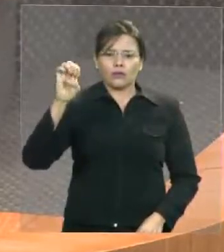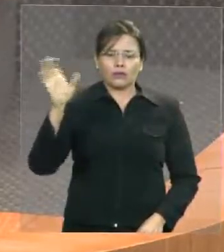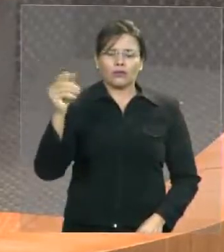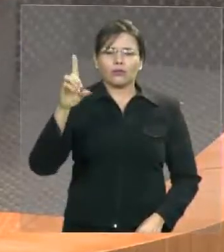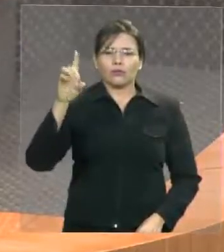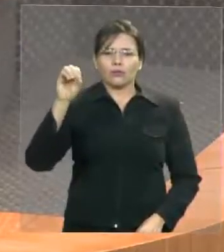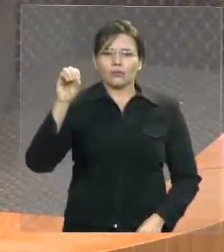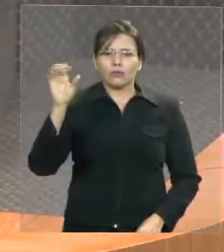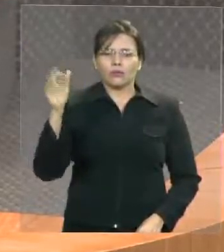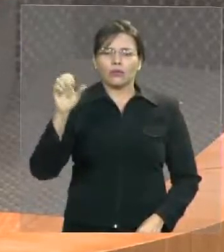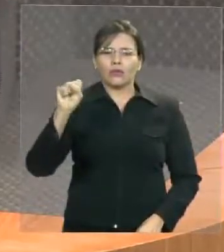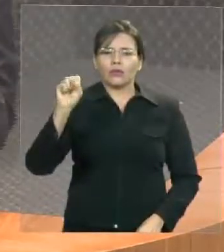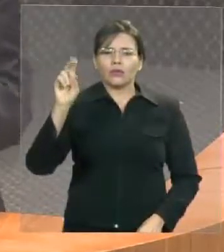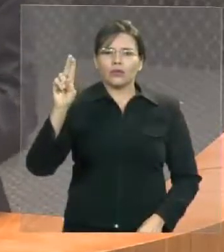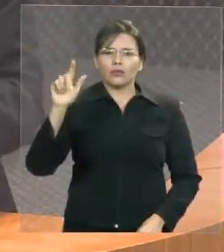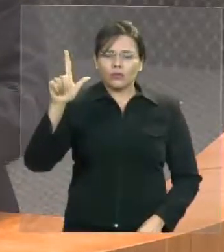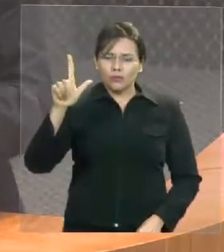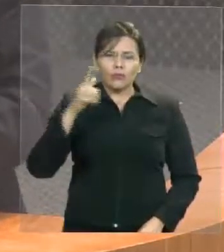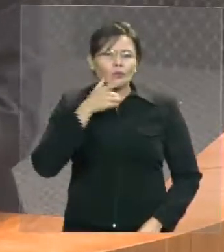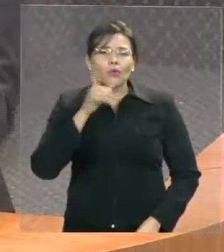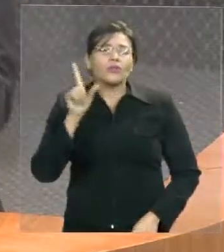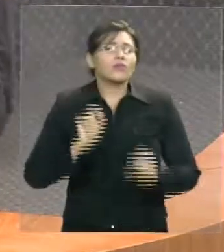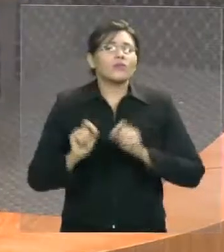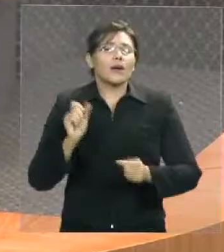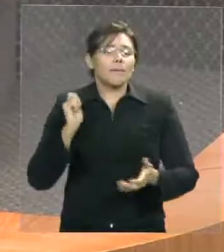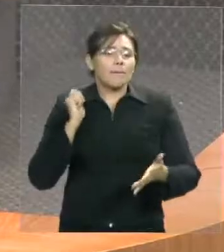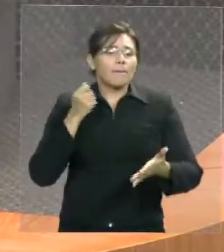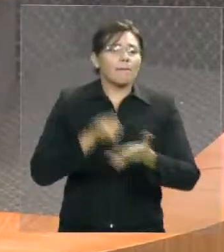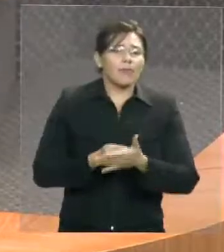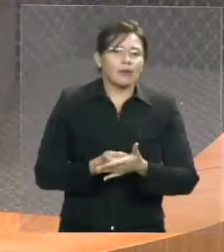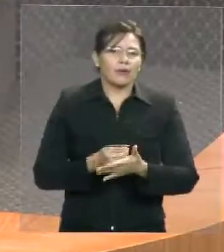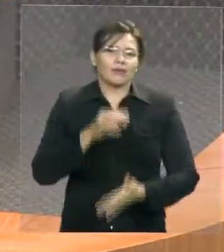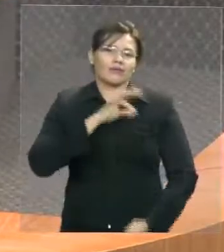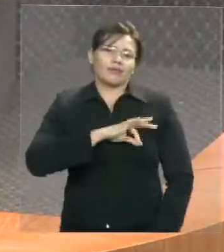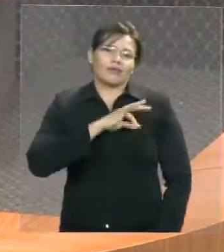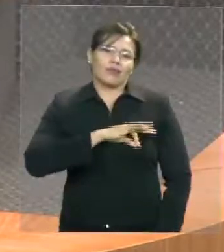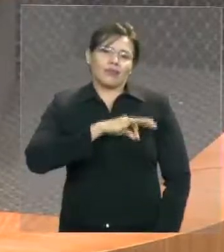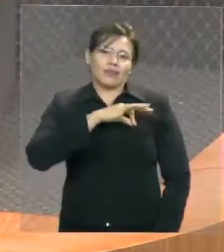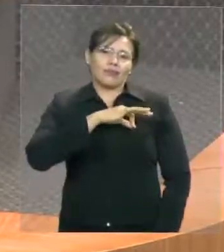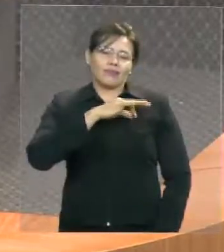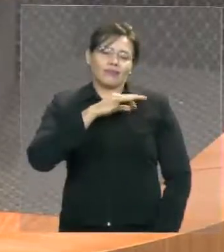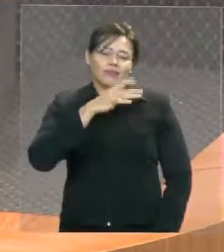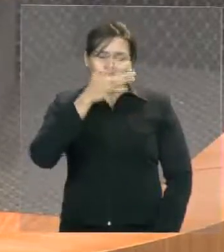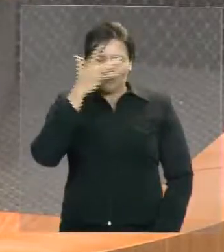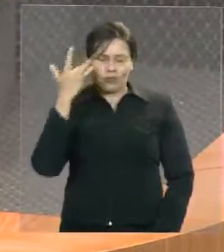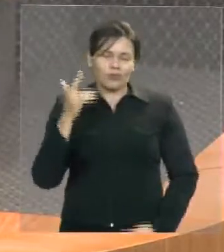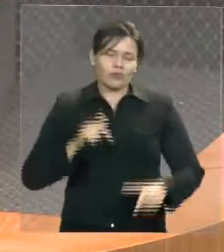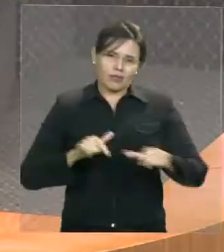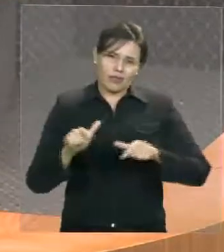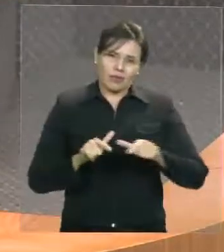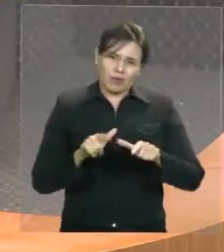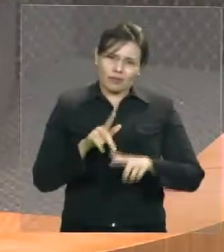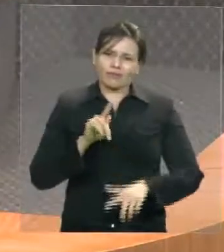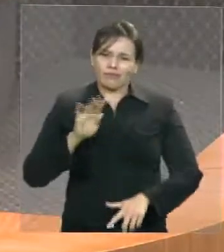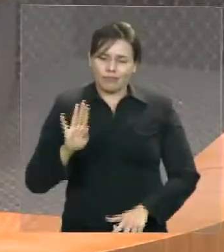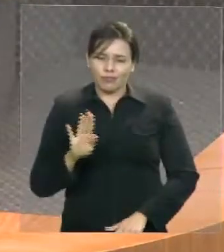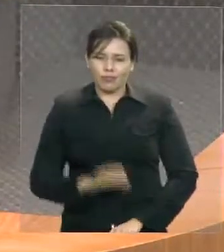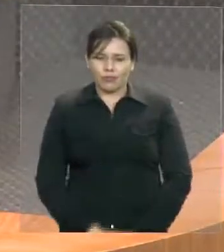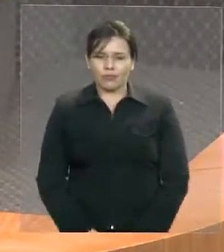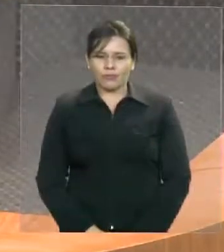servidores. E o governador do Estado do Maranhão recebeu o governo com uma lei de responsabilidade fiscal